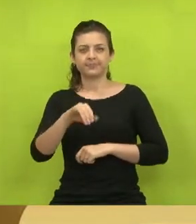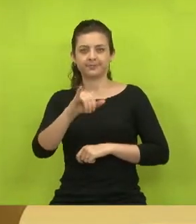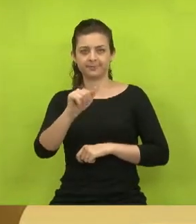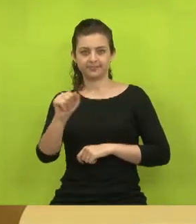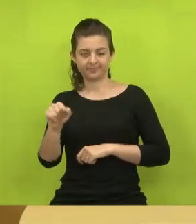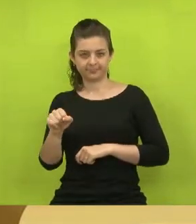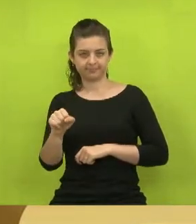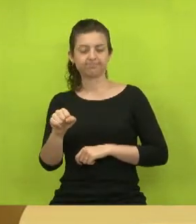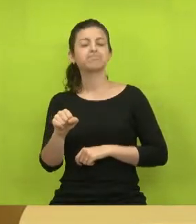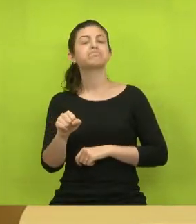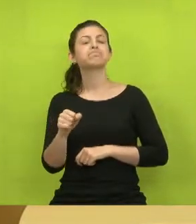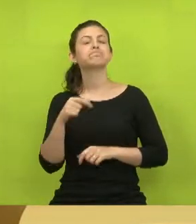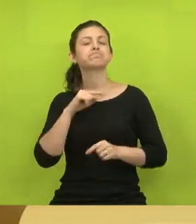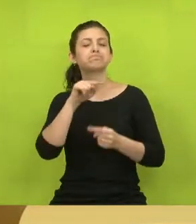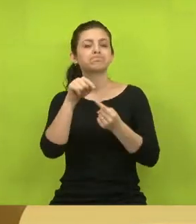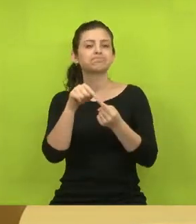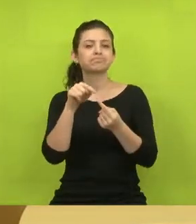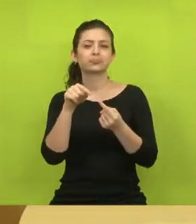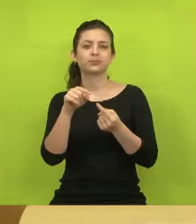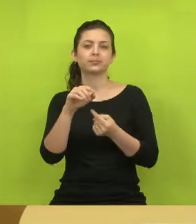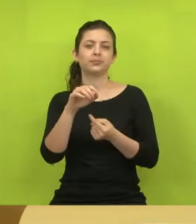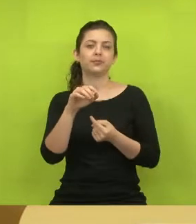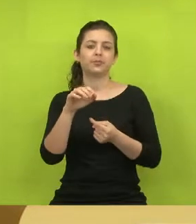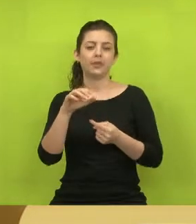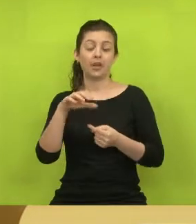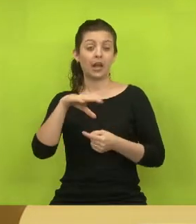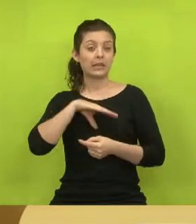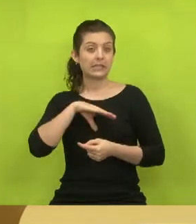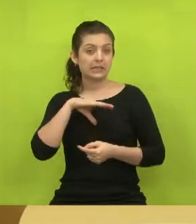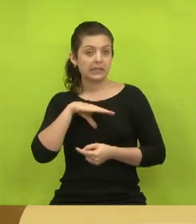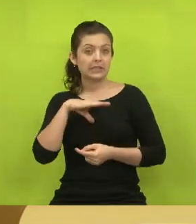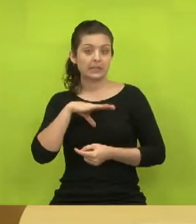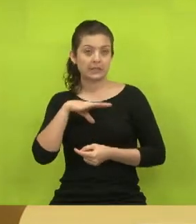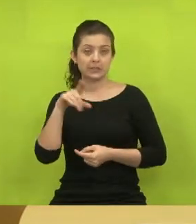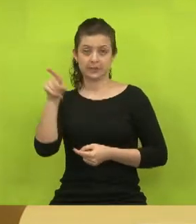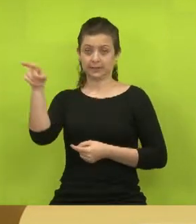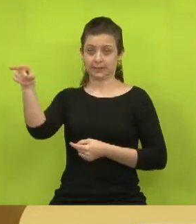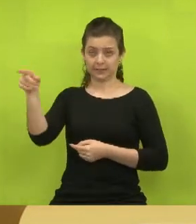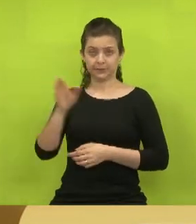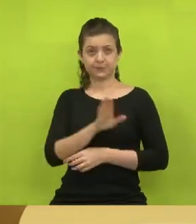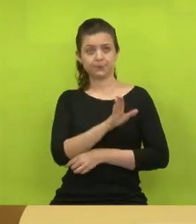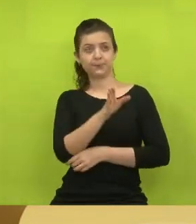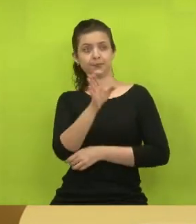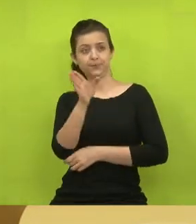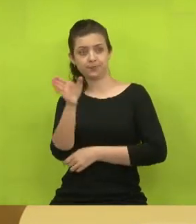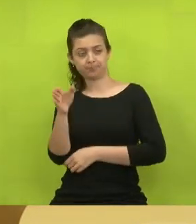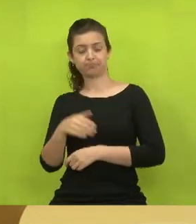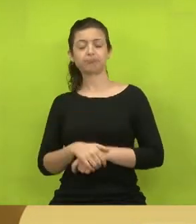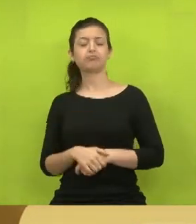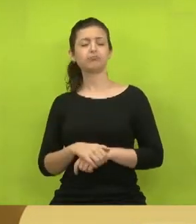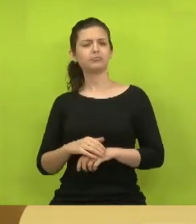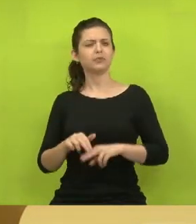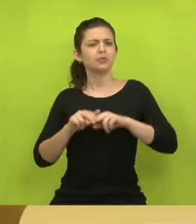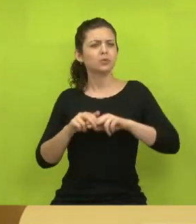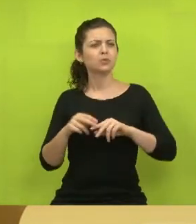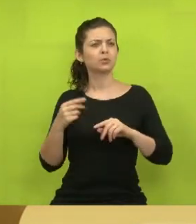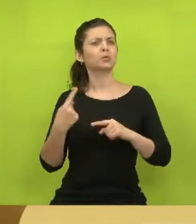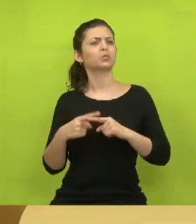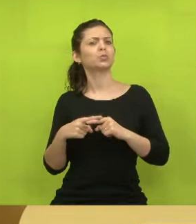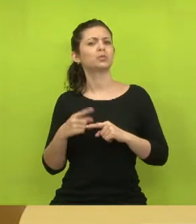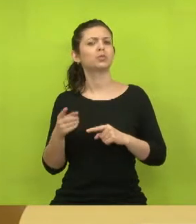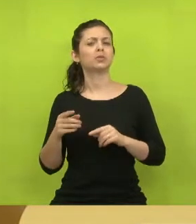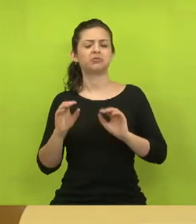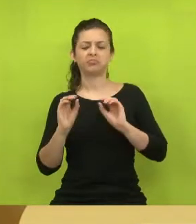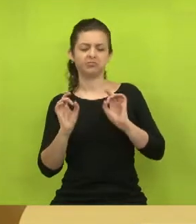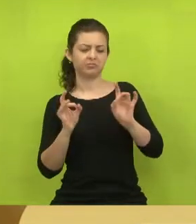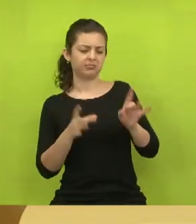E quero pontuar o Educa Mais Centro. Nós estivemos lá no Educa Mais Centro por conta do quê? Por conta